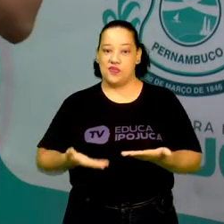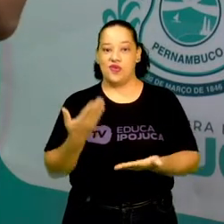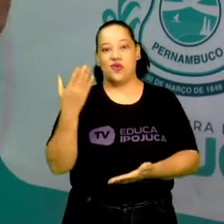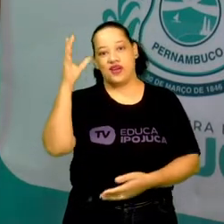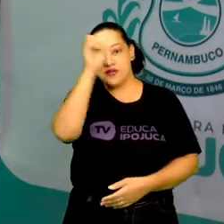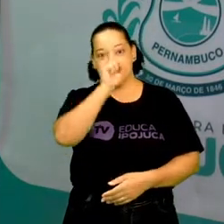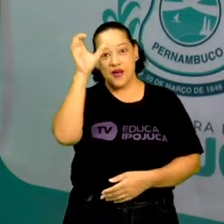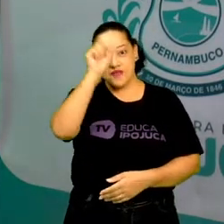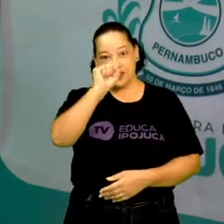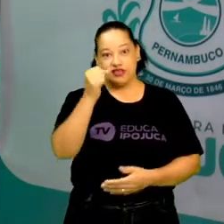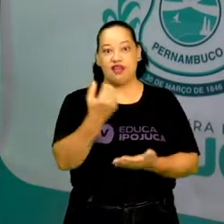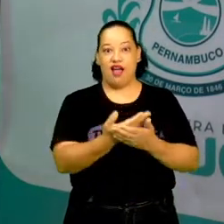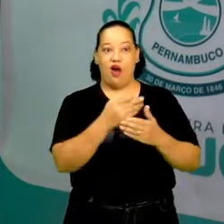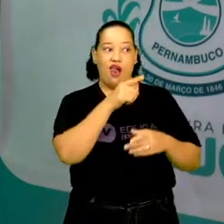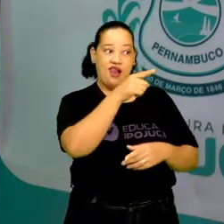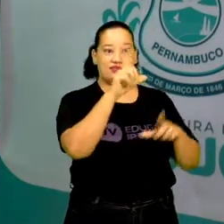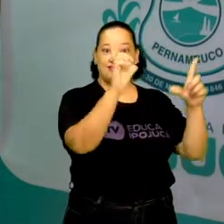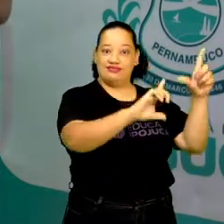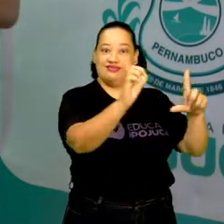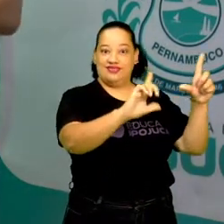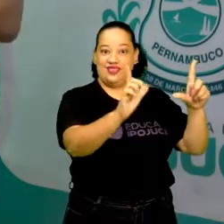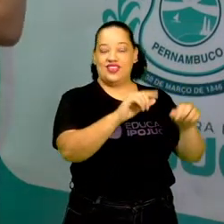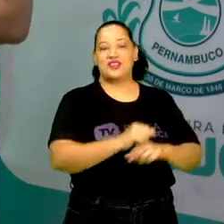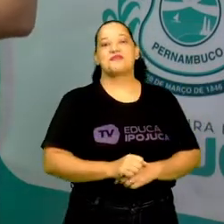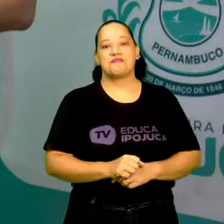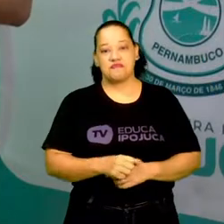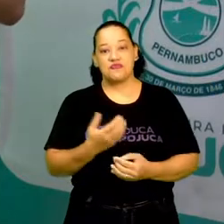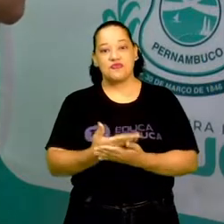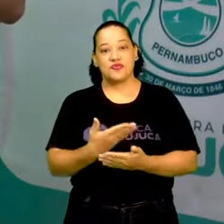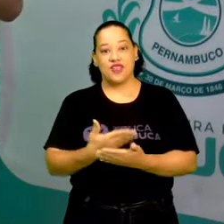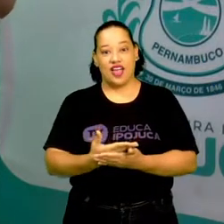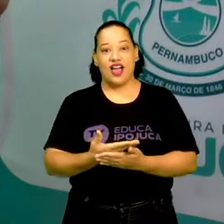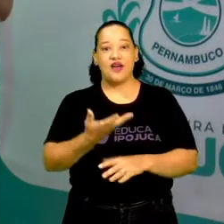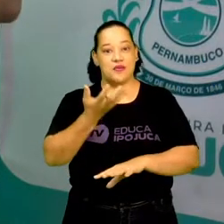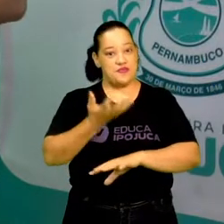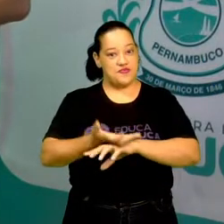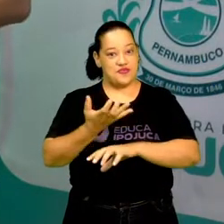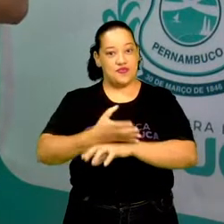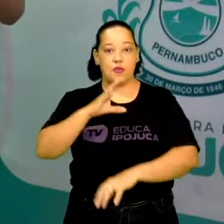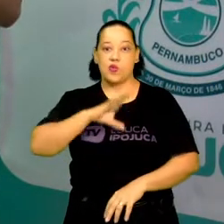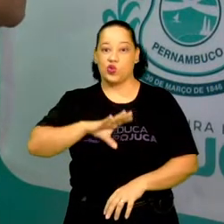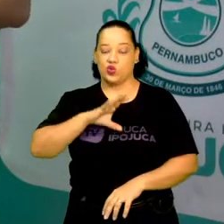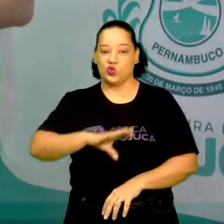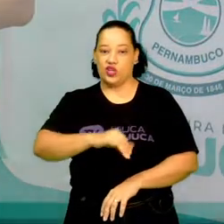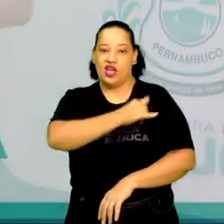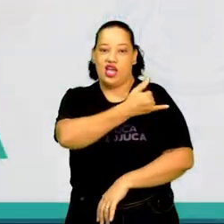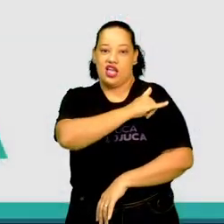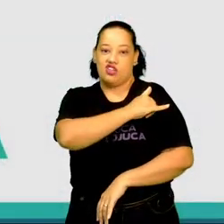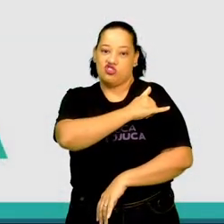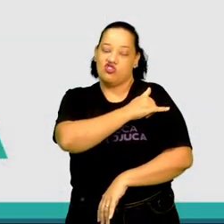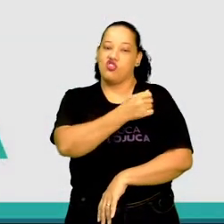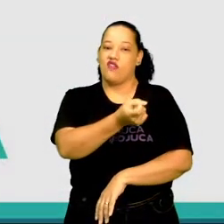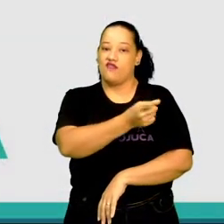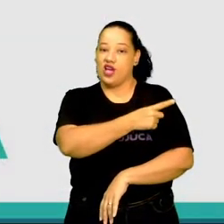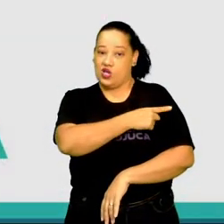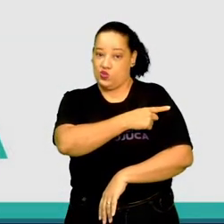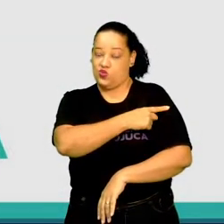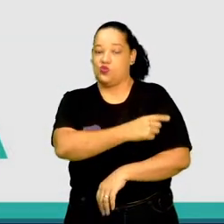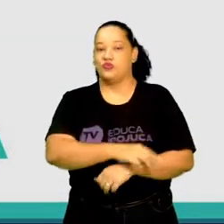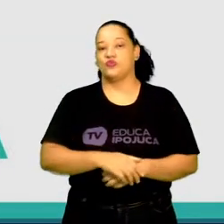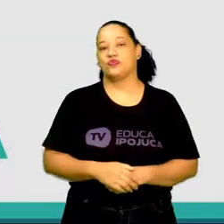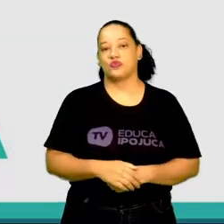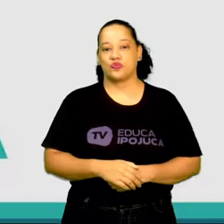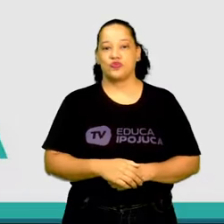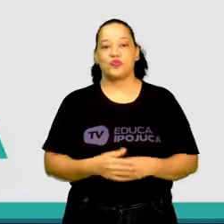com as aulas na TV e a aula de hoje é de língua portuguesa para a educação de jovens e adultos da fase 1.